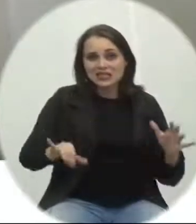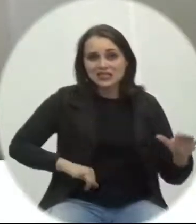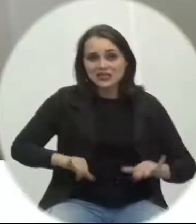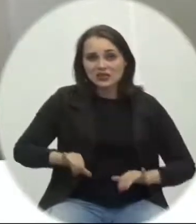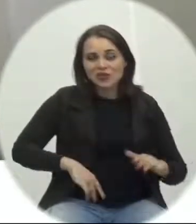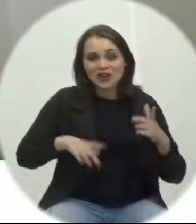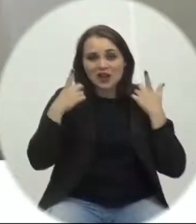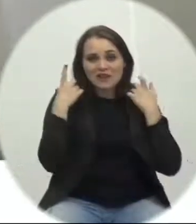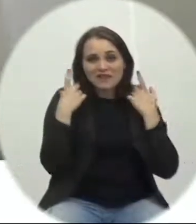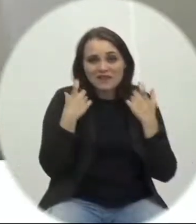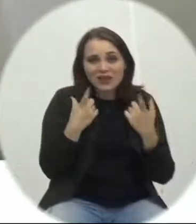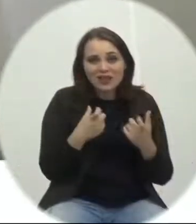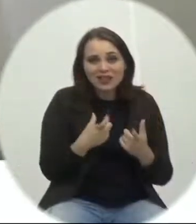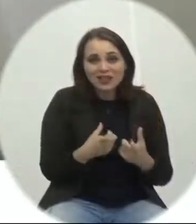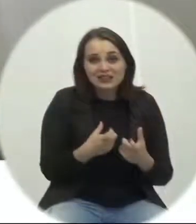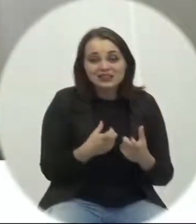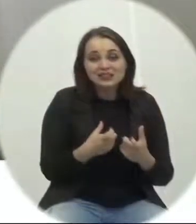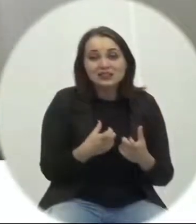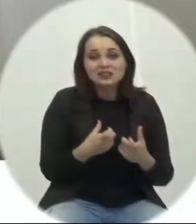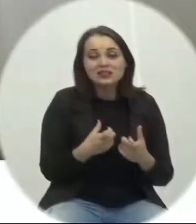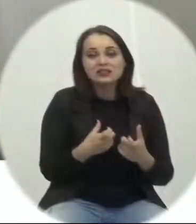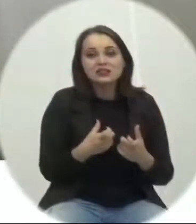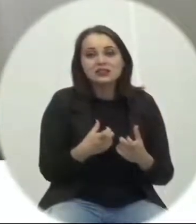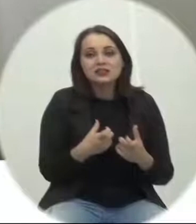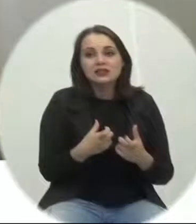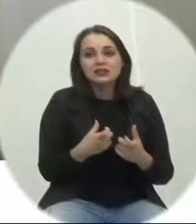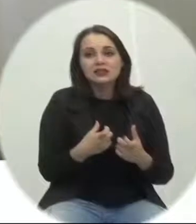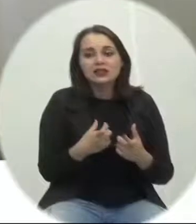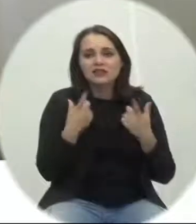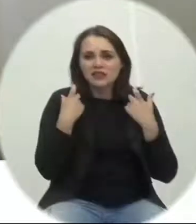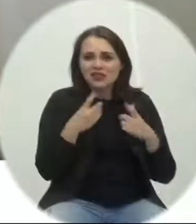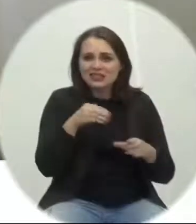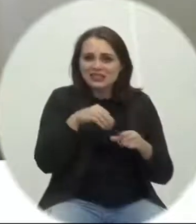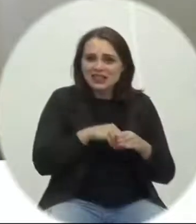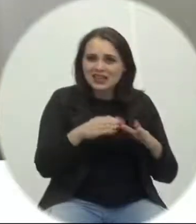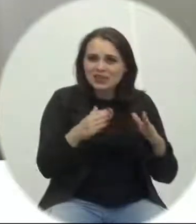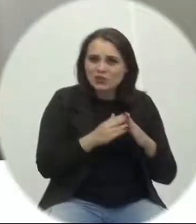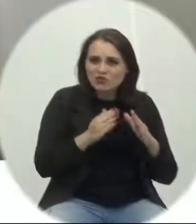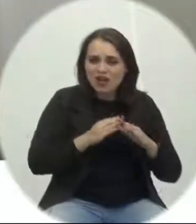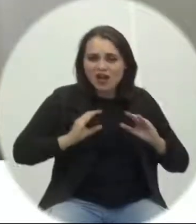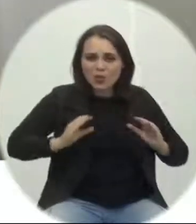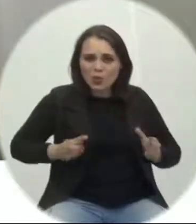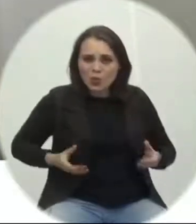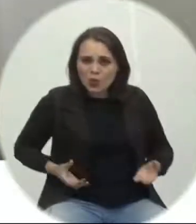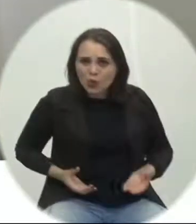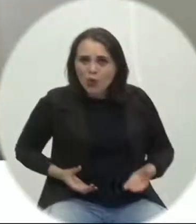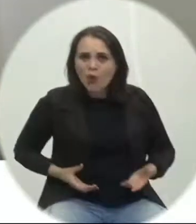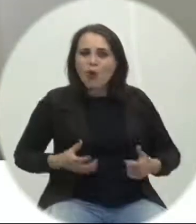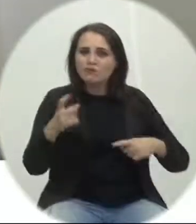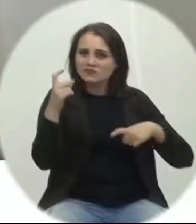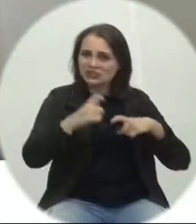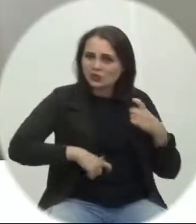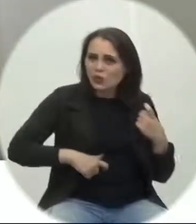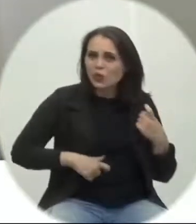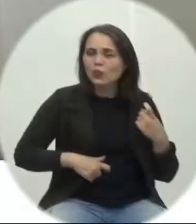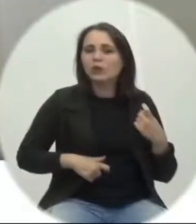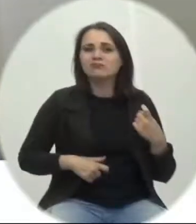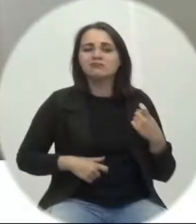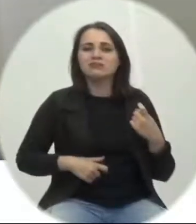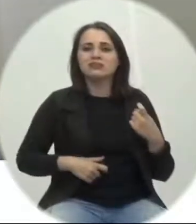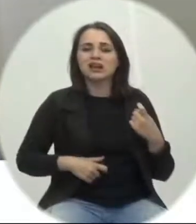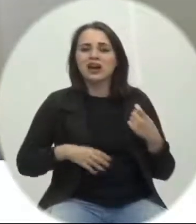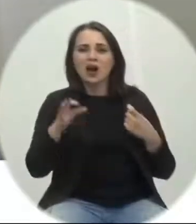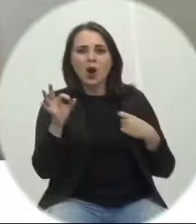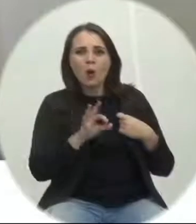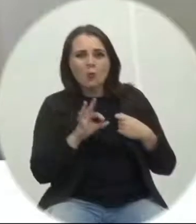violência violência doméstica violência física violência sexual o índice